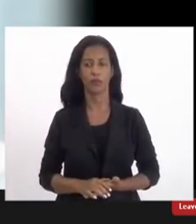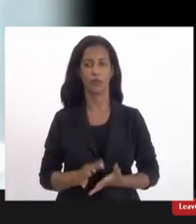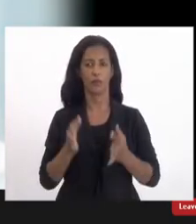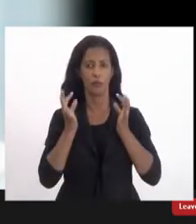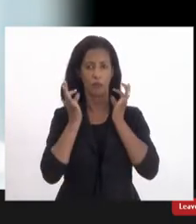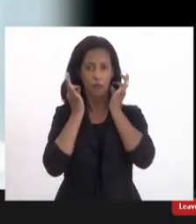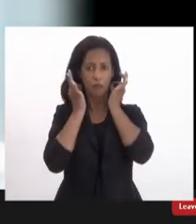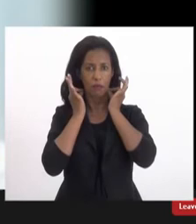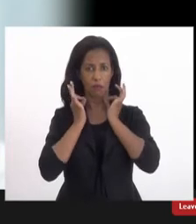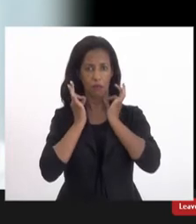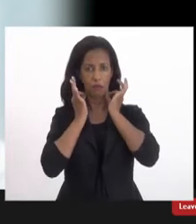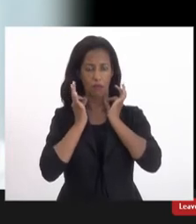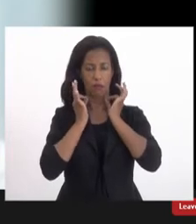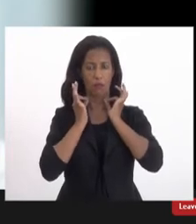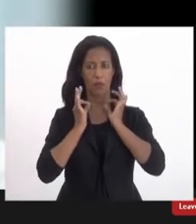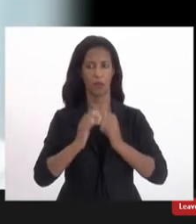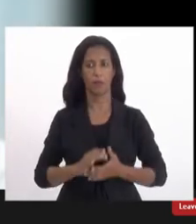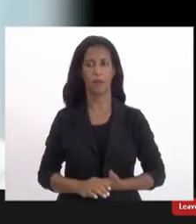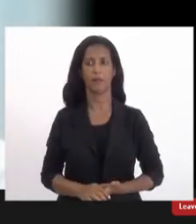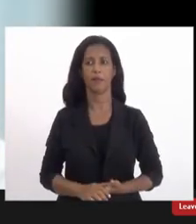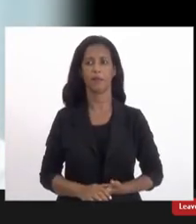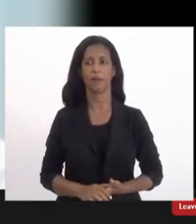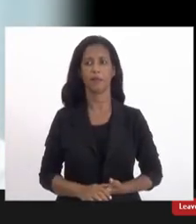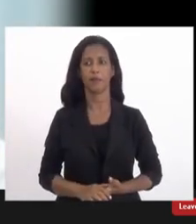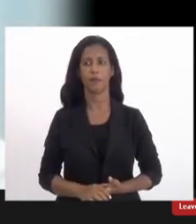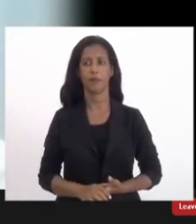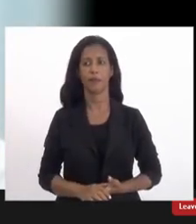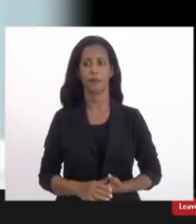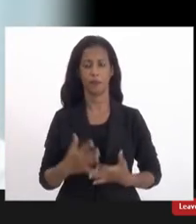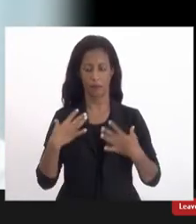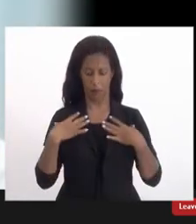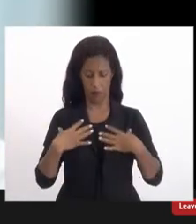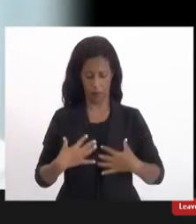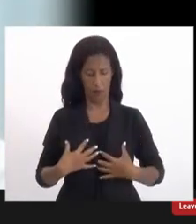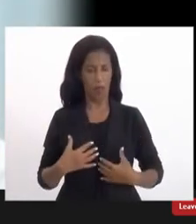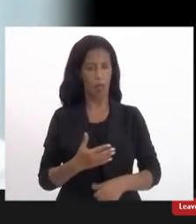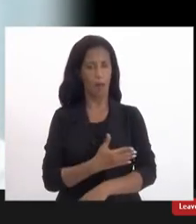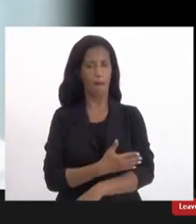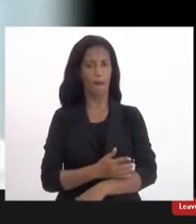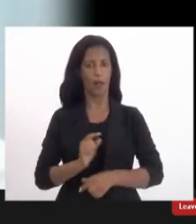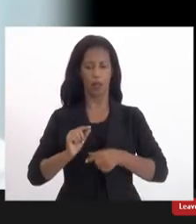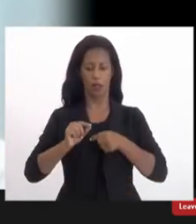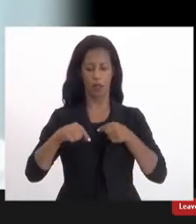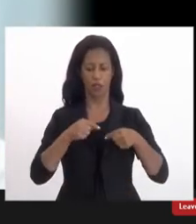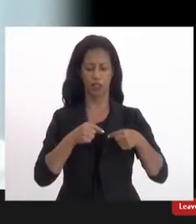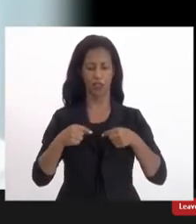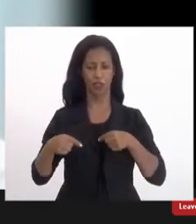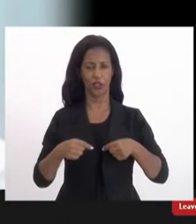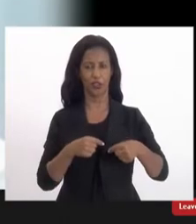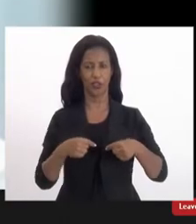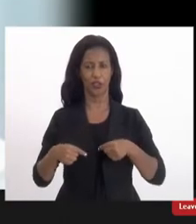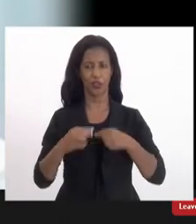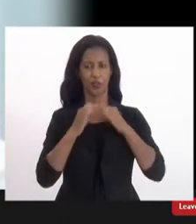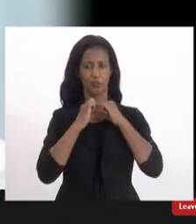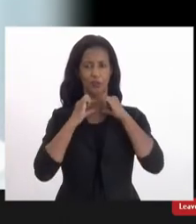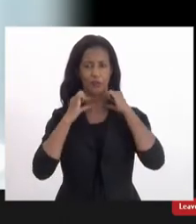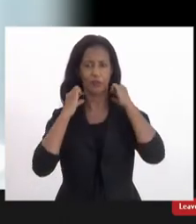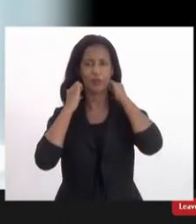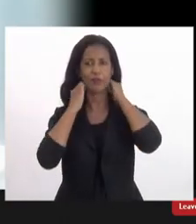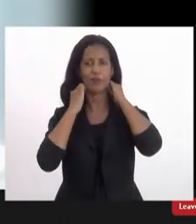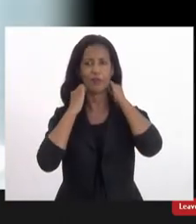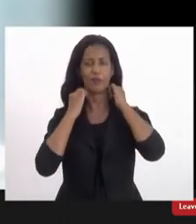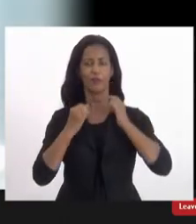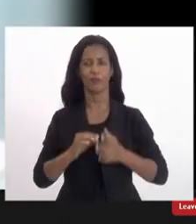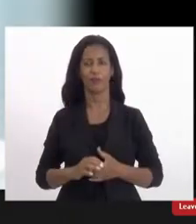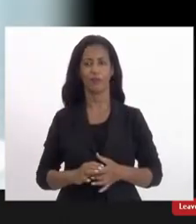pendurados né medianos uso uma blusa branca de tricô com gola redonda e a manga tem uns